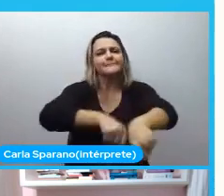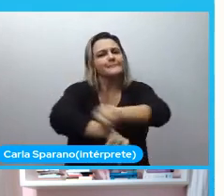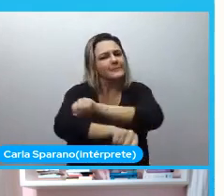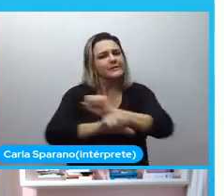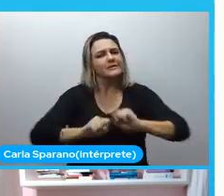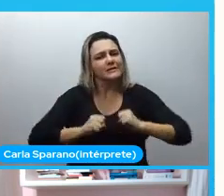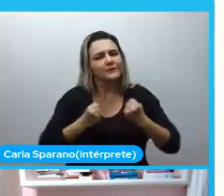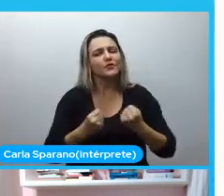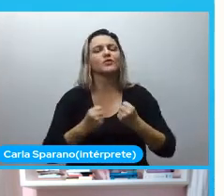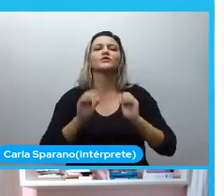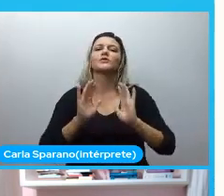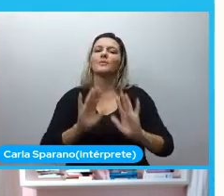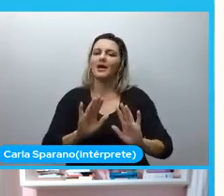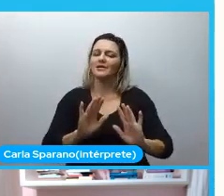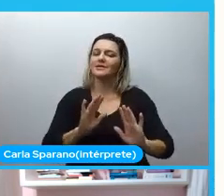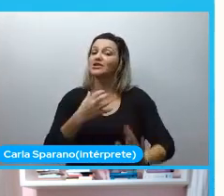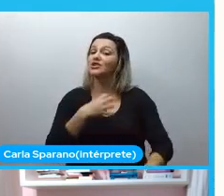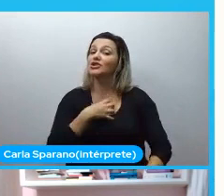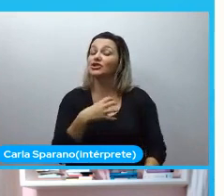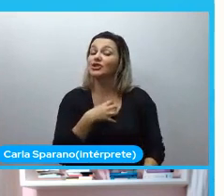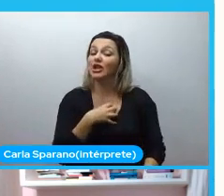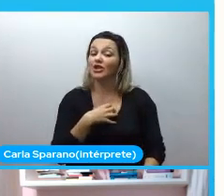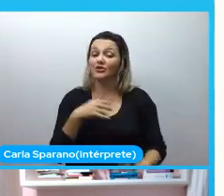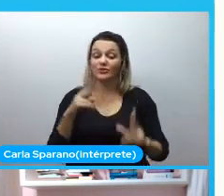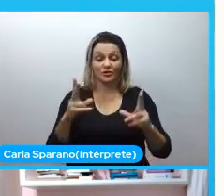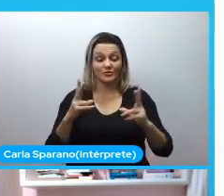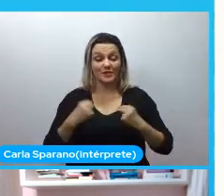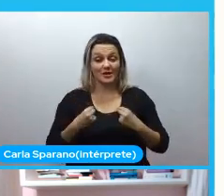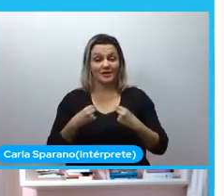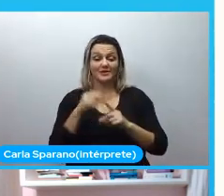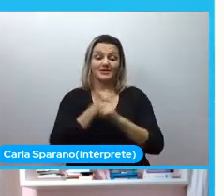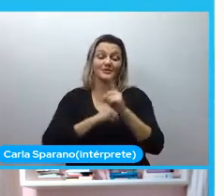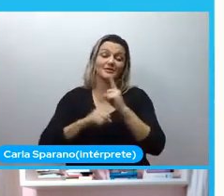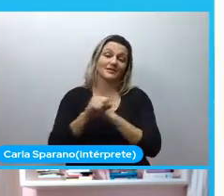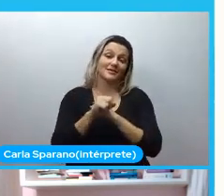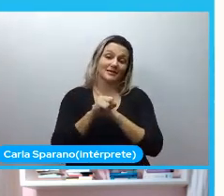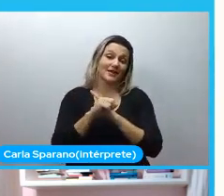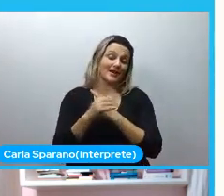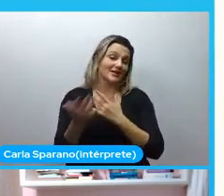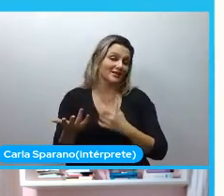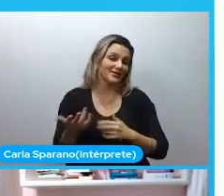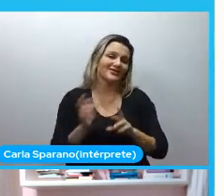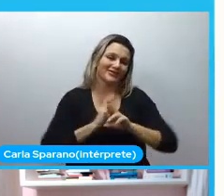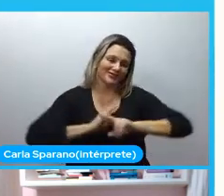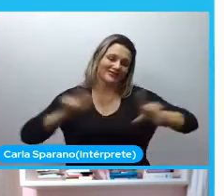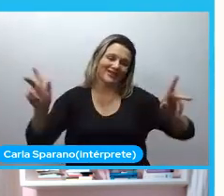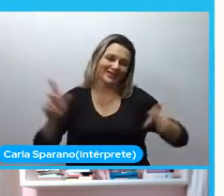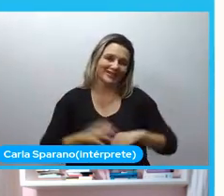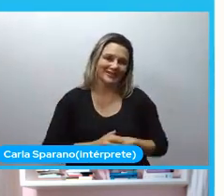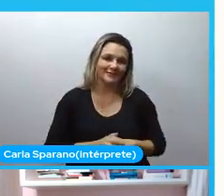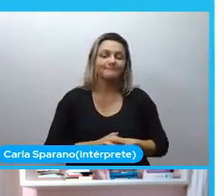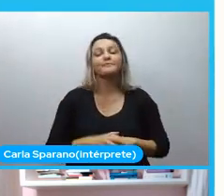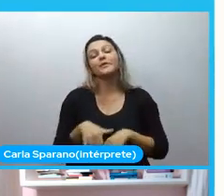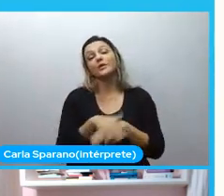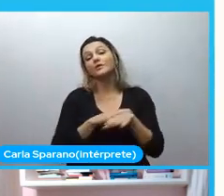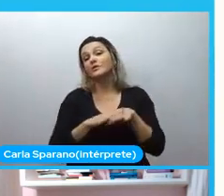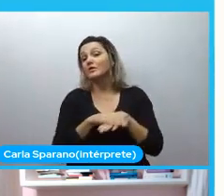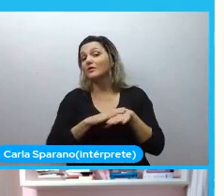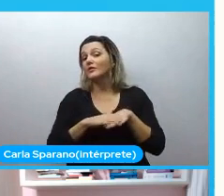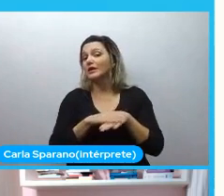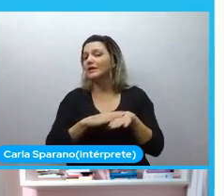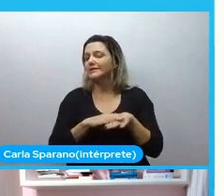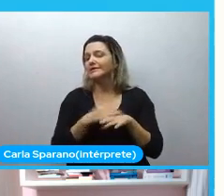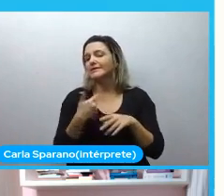formas diferentes de serem recompensadas pela sociedade e aí esse meu ponto nessa conversa foi uma das coisas que eu